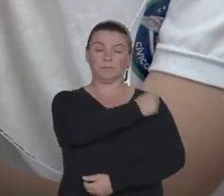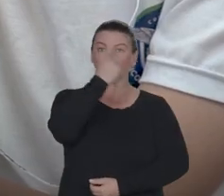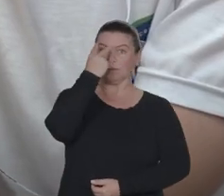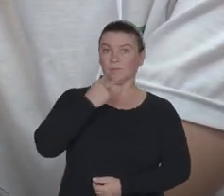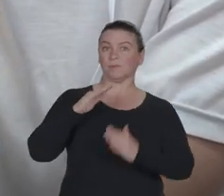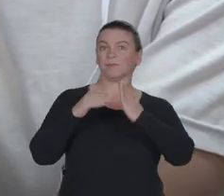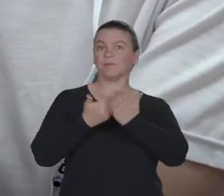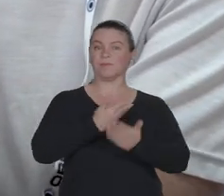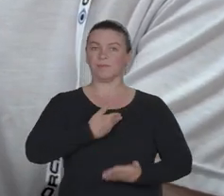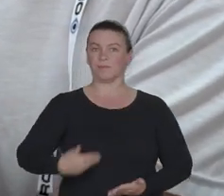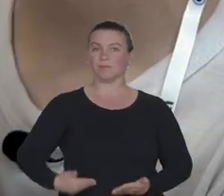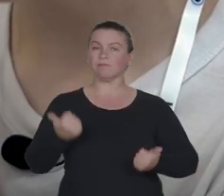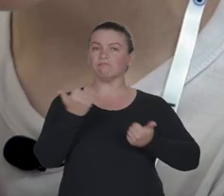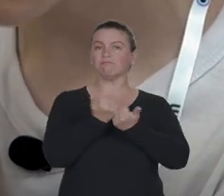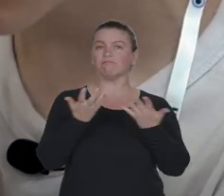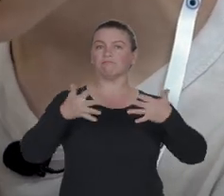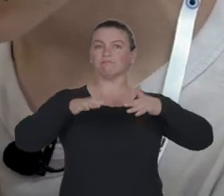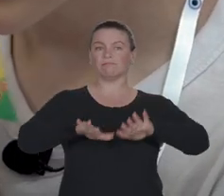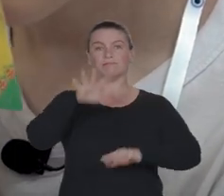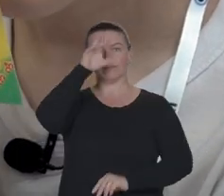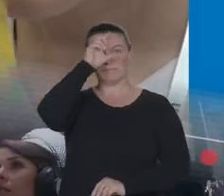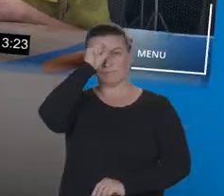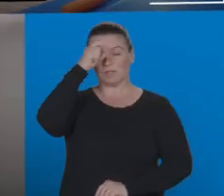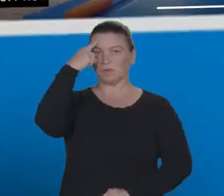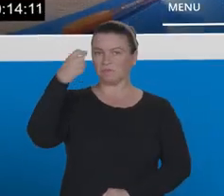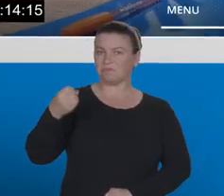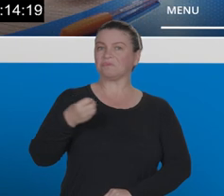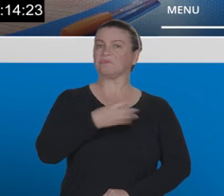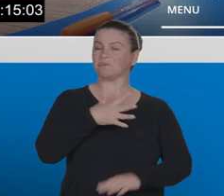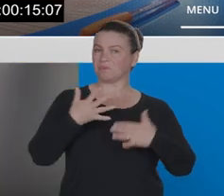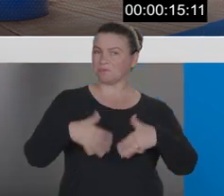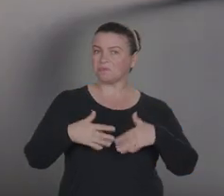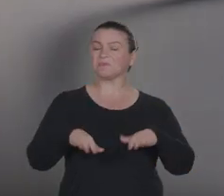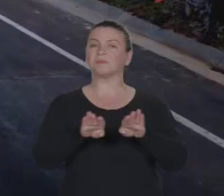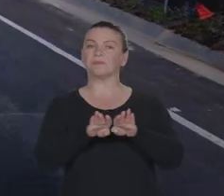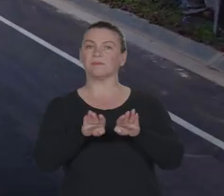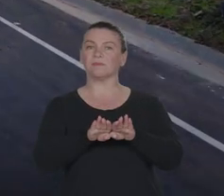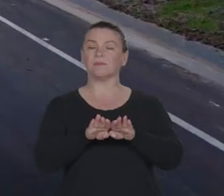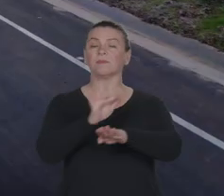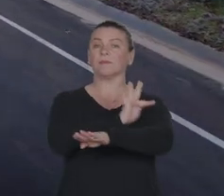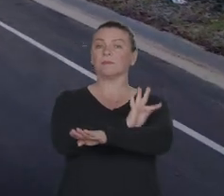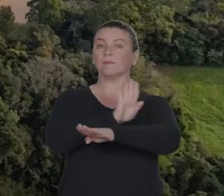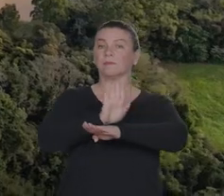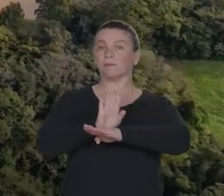alunos cegos de escolas públicas, auxiliando a inclusão e o aprendizado. Inovador e moderno, né? E em Francisco Beltrão, o contorno